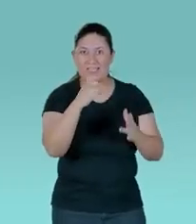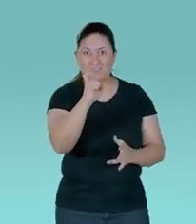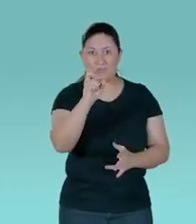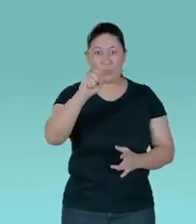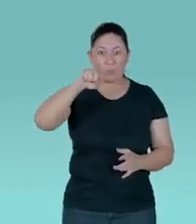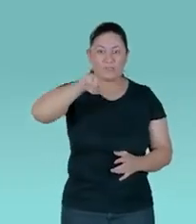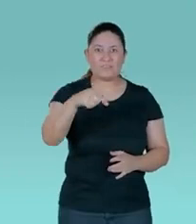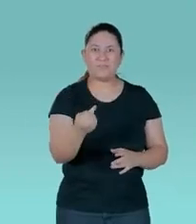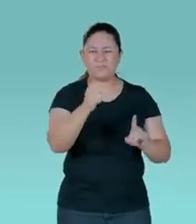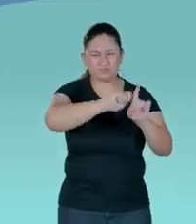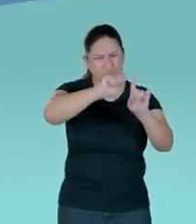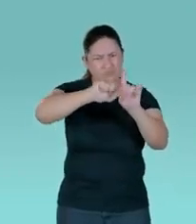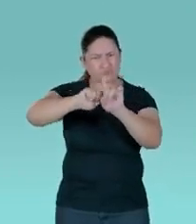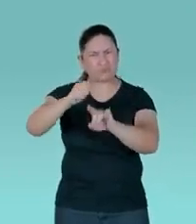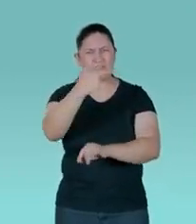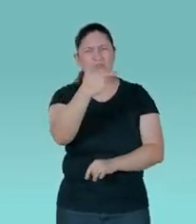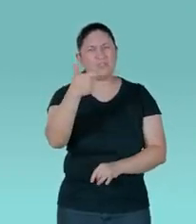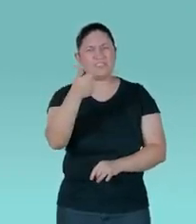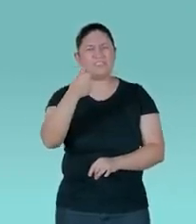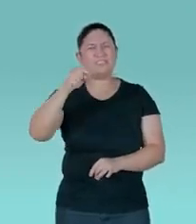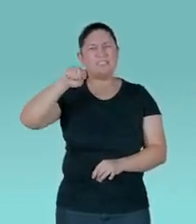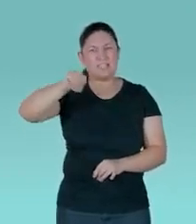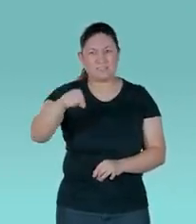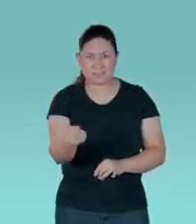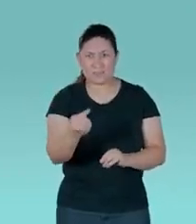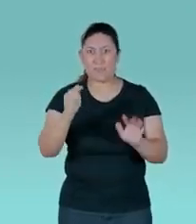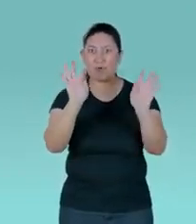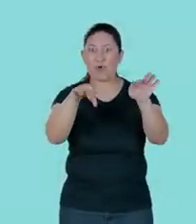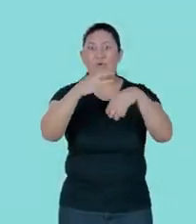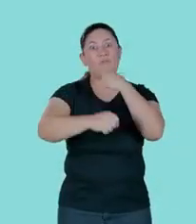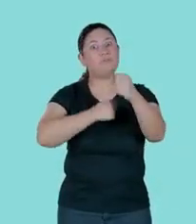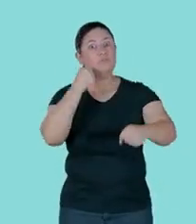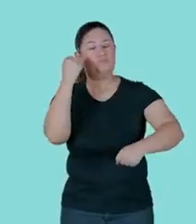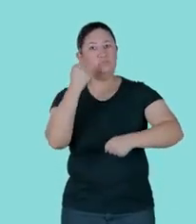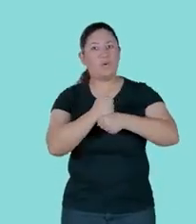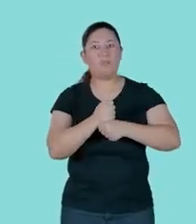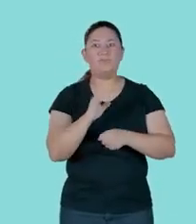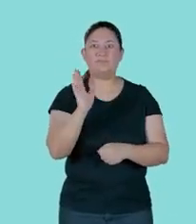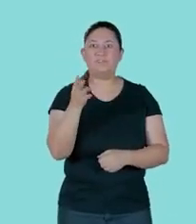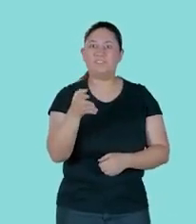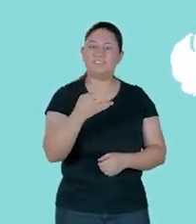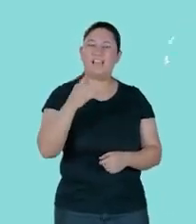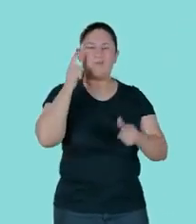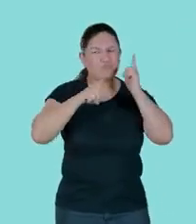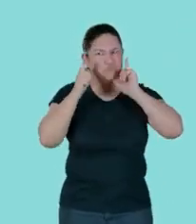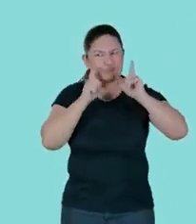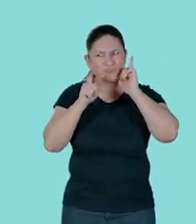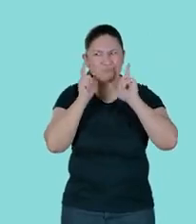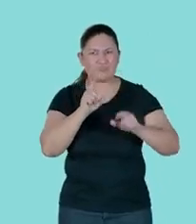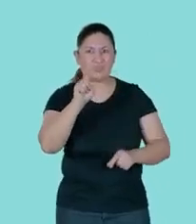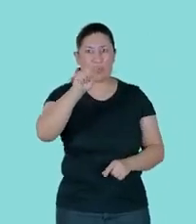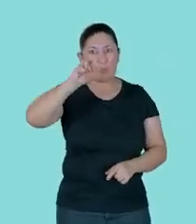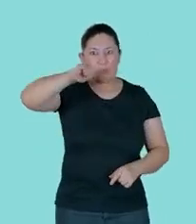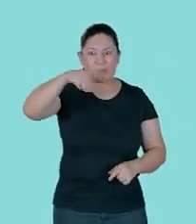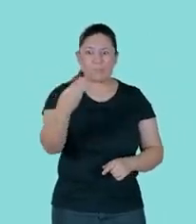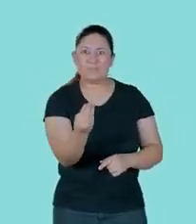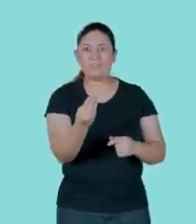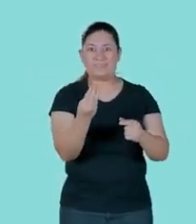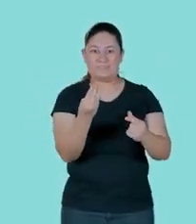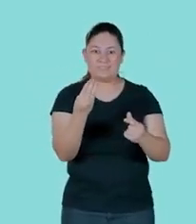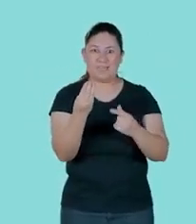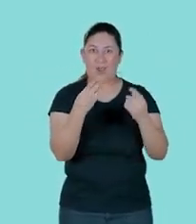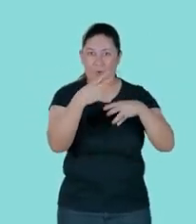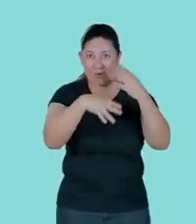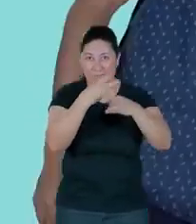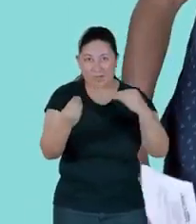50 mil todo mês e a 210 mil no fim do ano. Nota Certa! 417 ganhadores e quase um